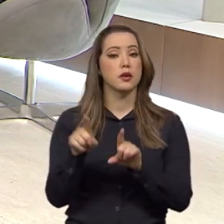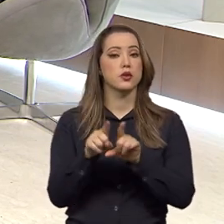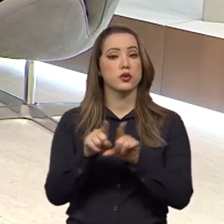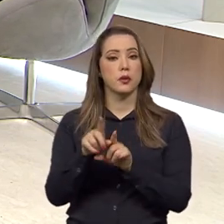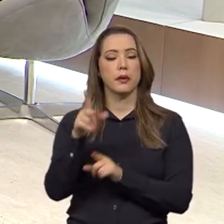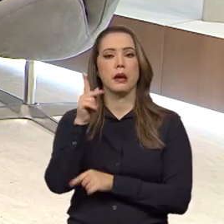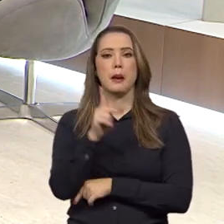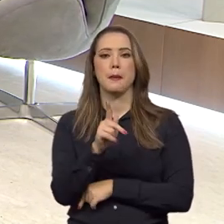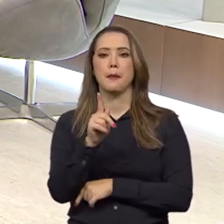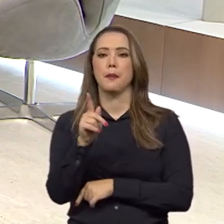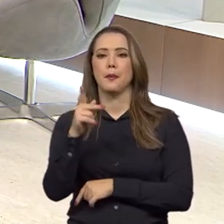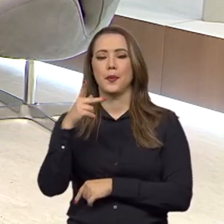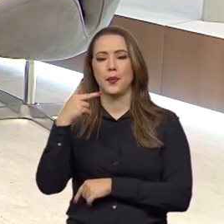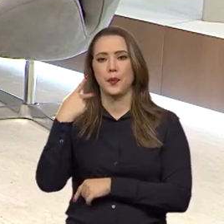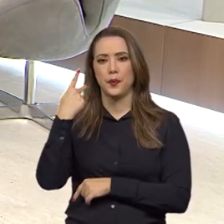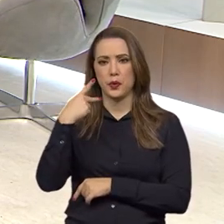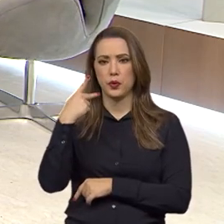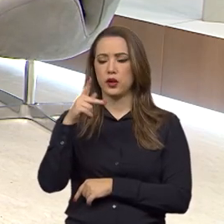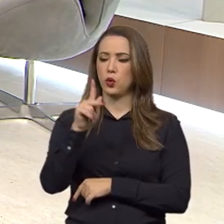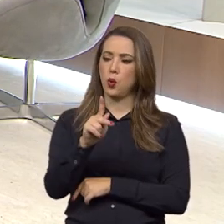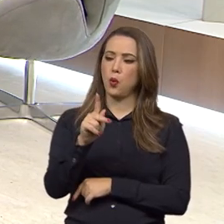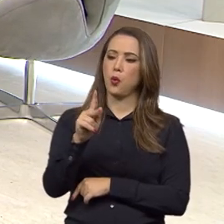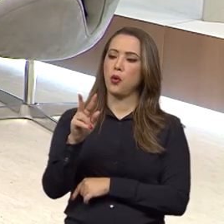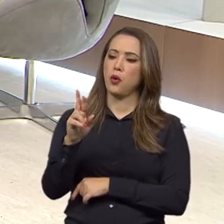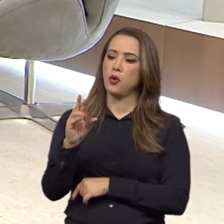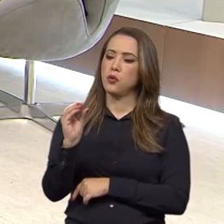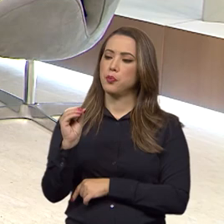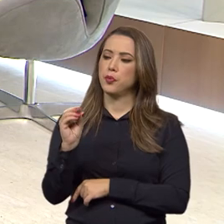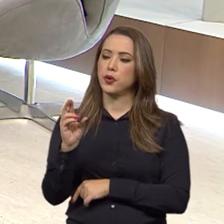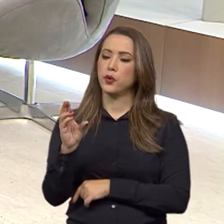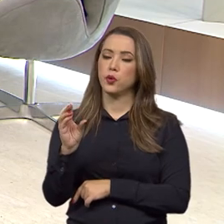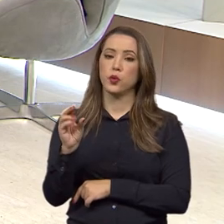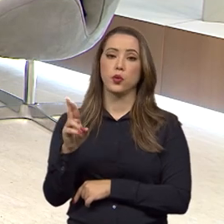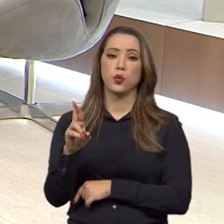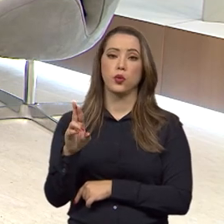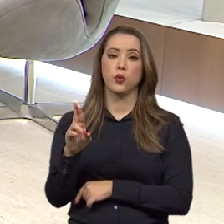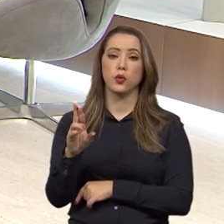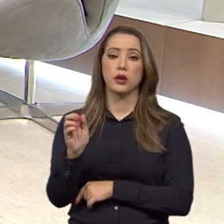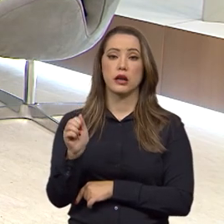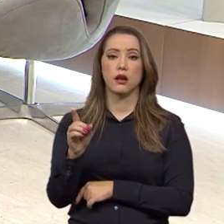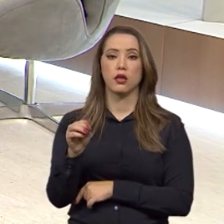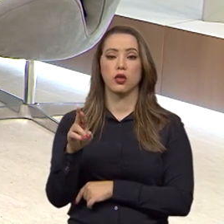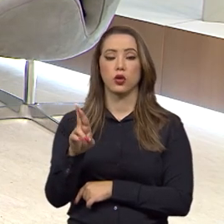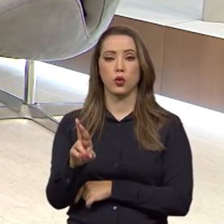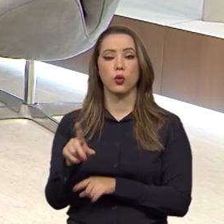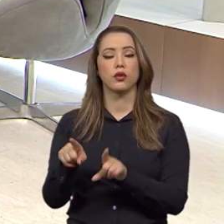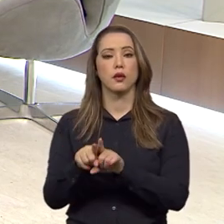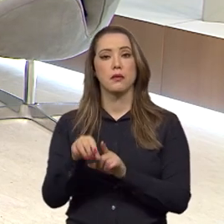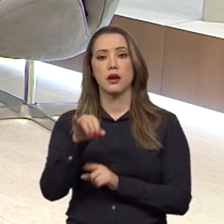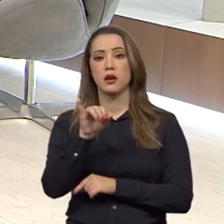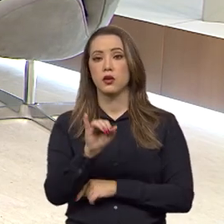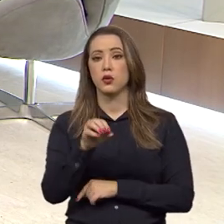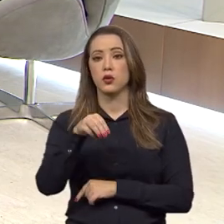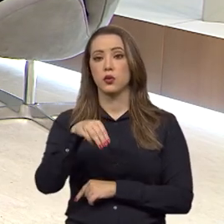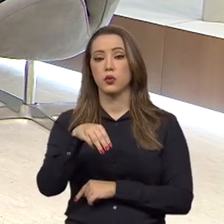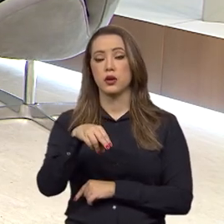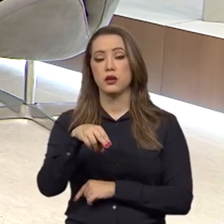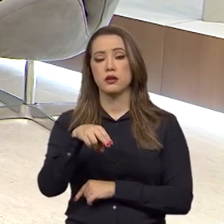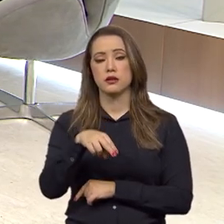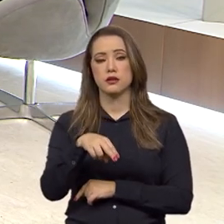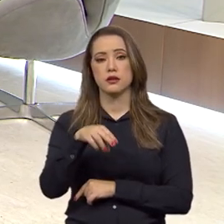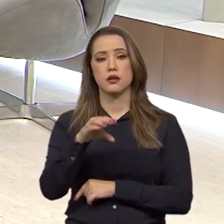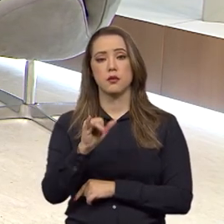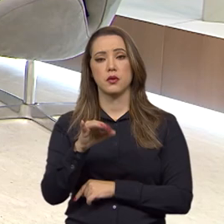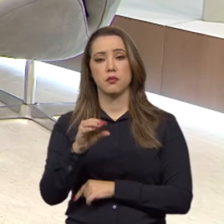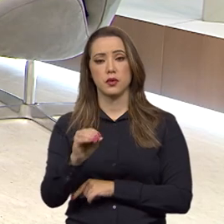e equipe de procuradores no ICMBio e também no IBAMA. Nós temos uma força-tarefa em prol da